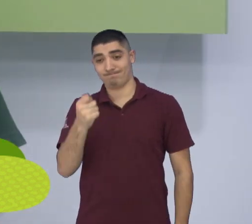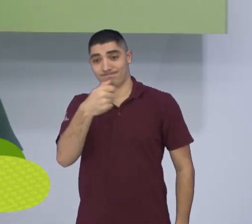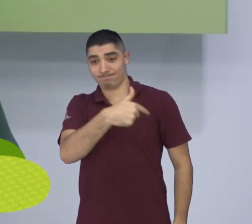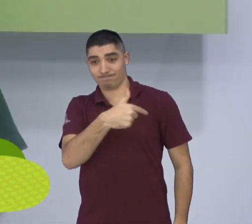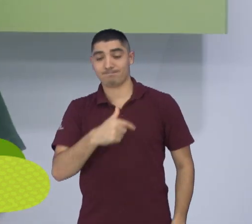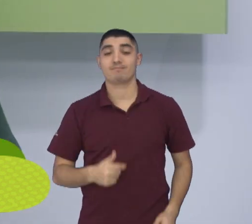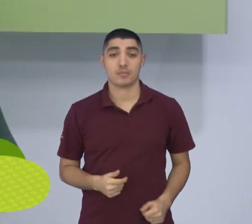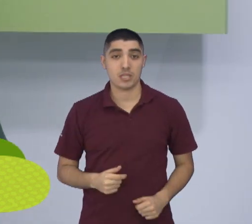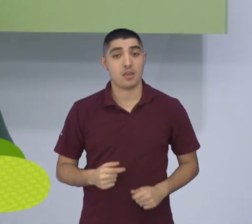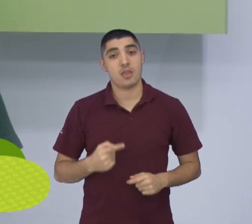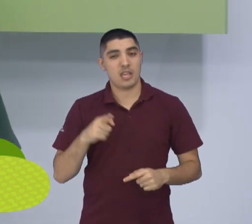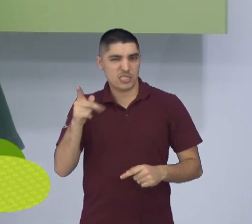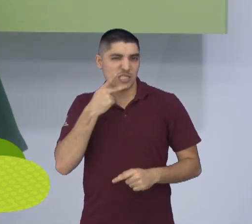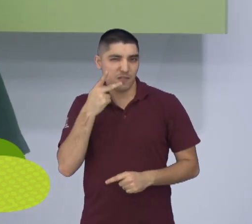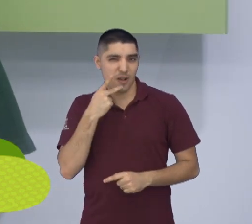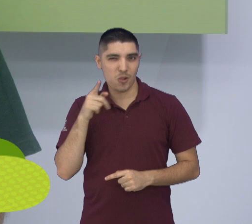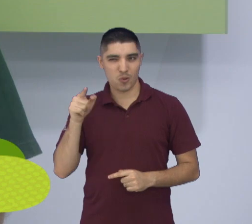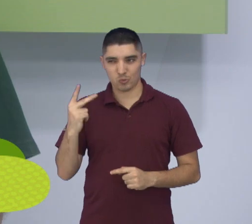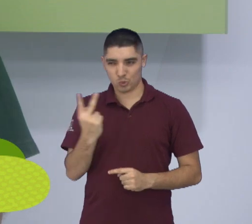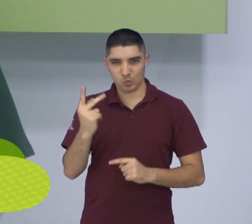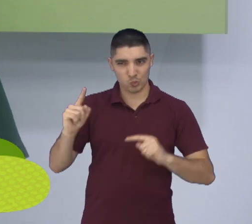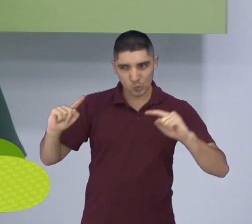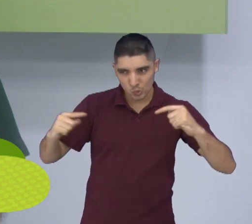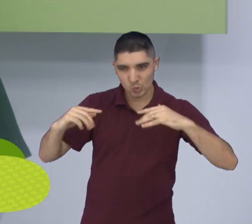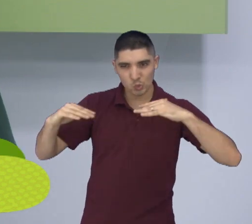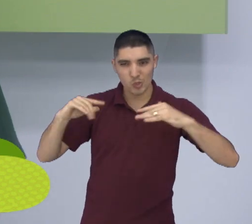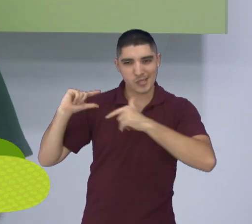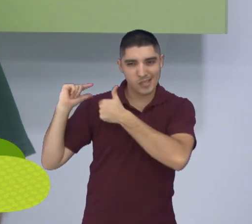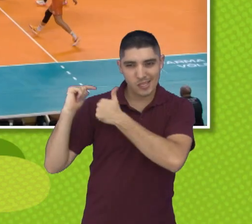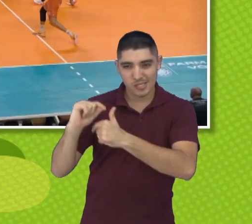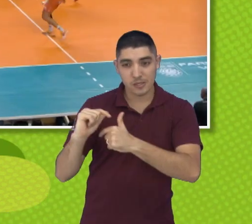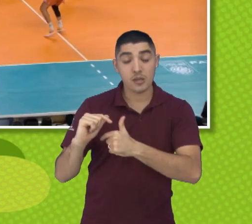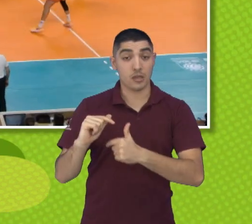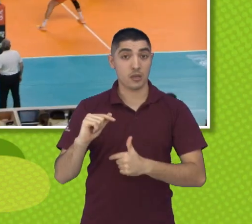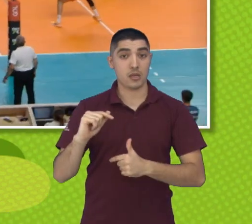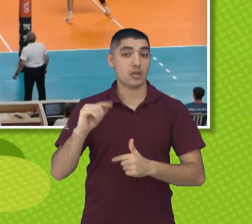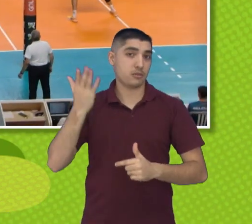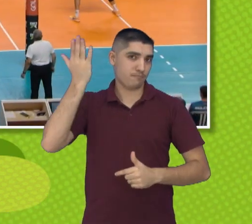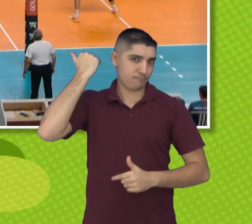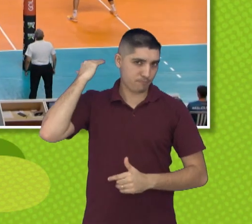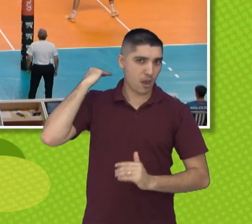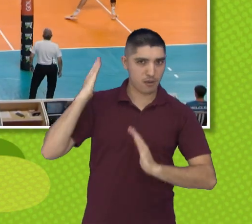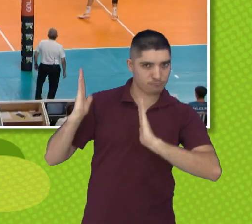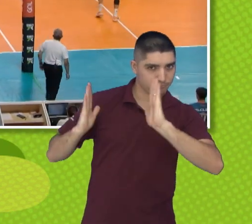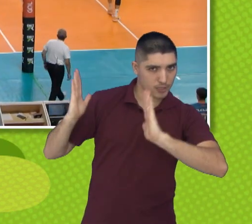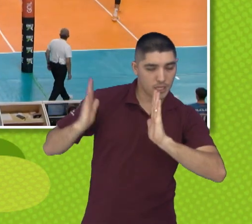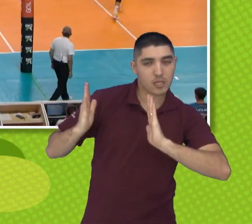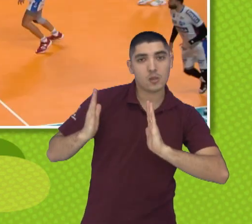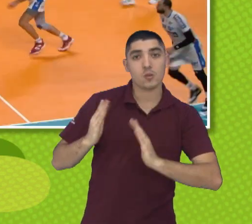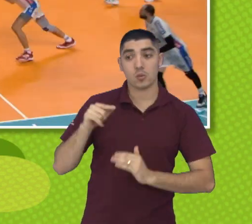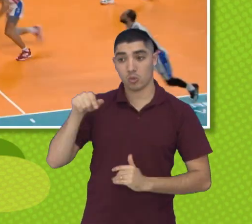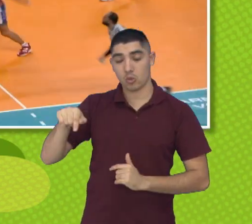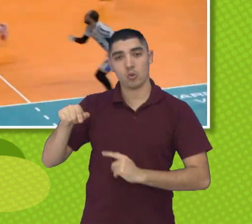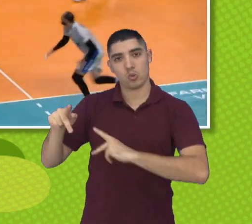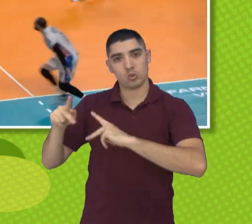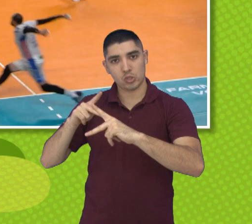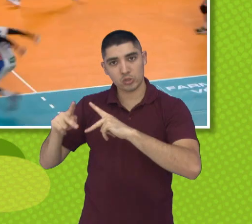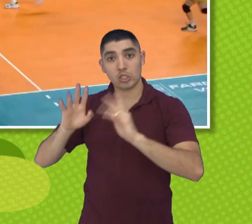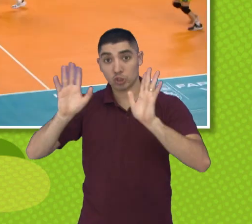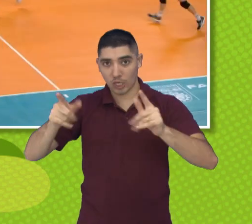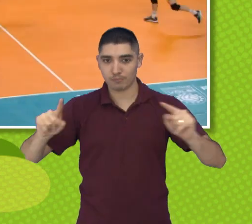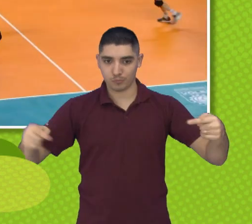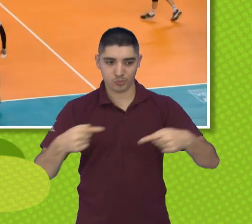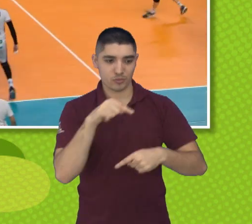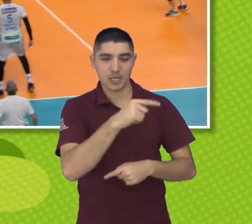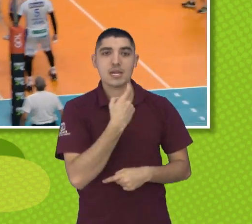e você falou do clássico, né, na temporada passada São José e Campinas já disputaram as quartas de final do Paulista, o Campinas